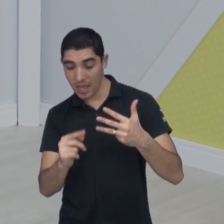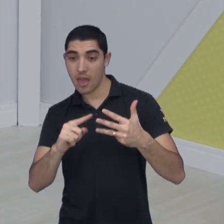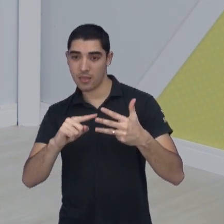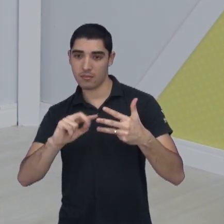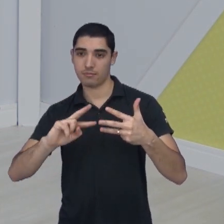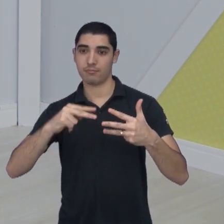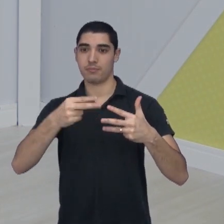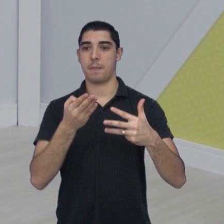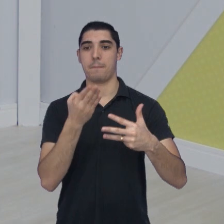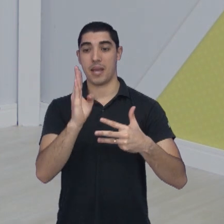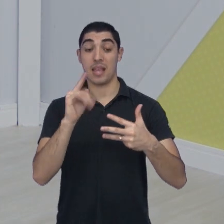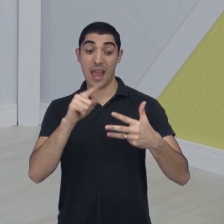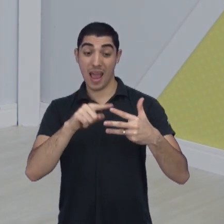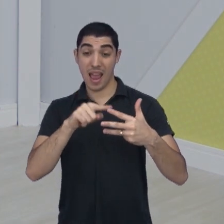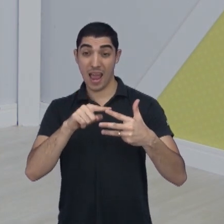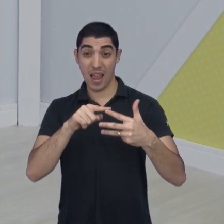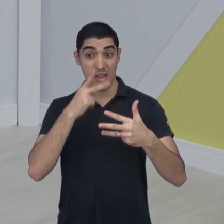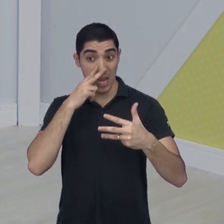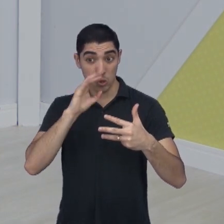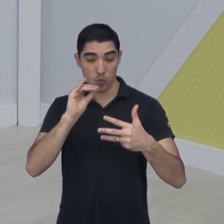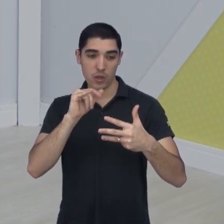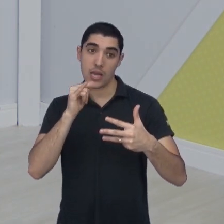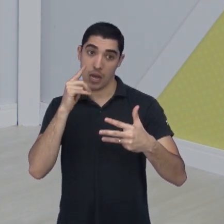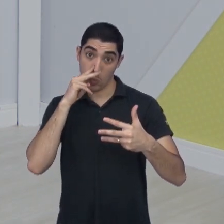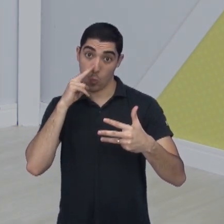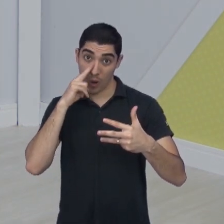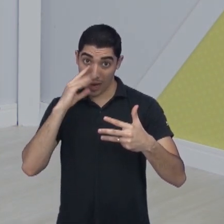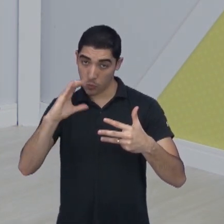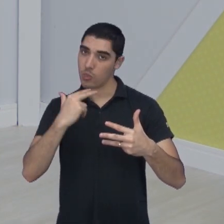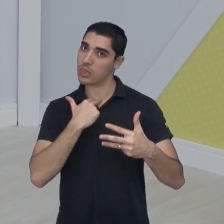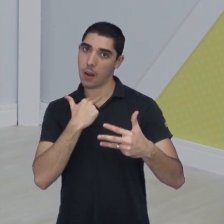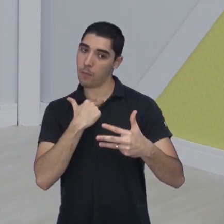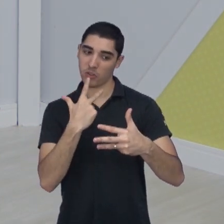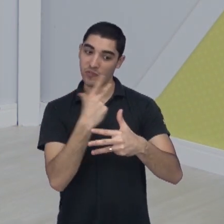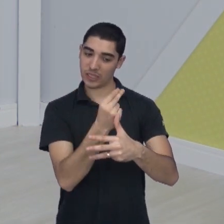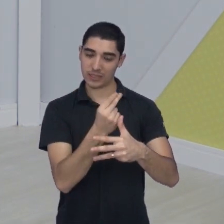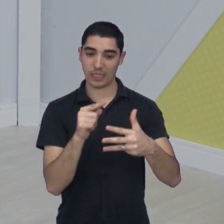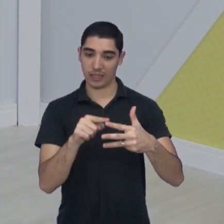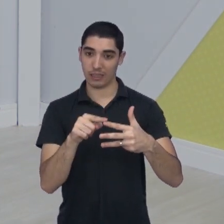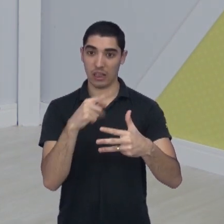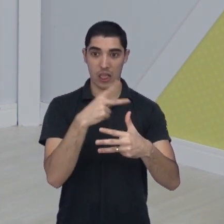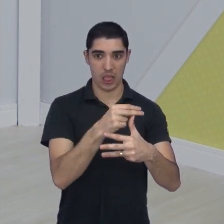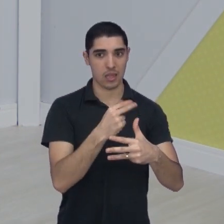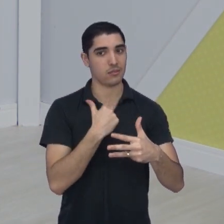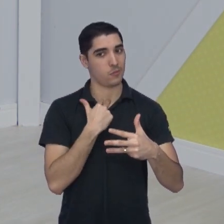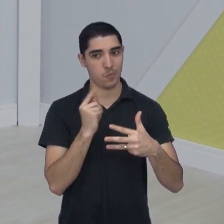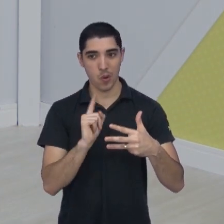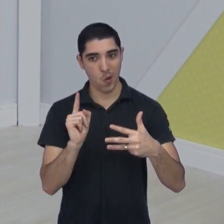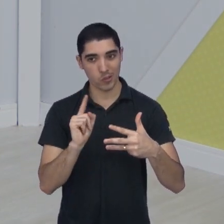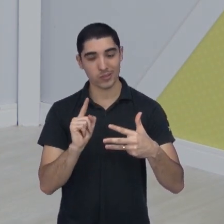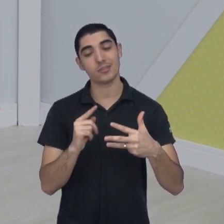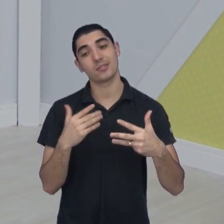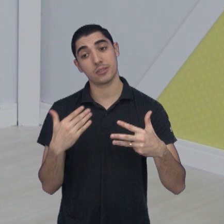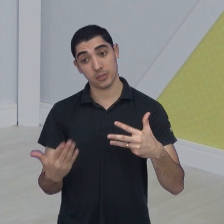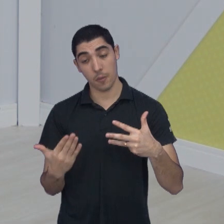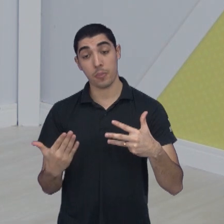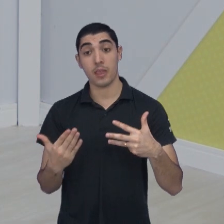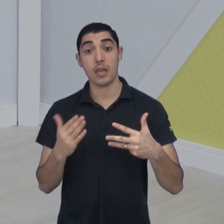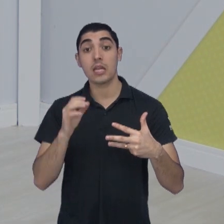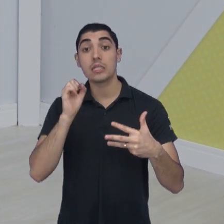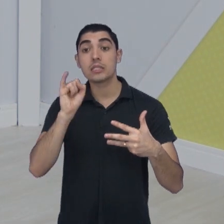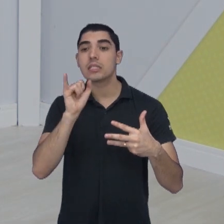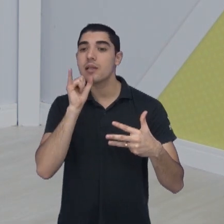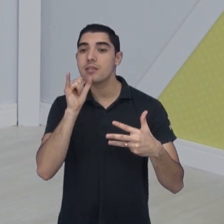que o Catanduva não apronte para cima do Ibraxina, é bem verdade, não acredito nisso, mas se isso acontecer, o São José estará fora. Em caso de